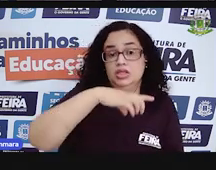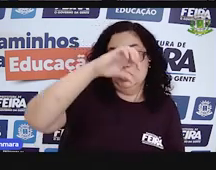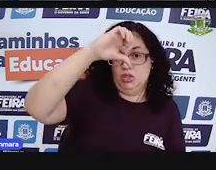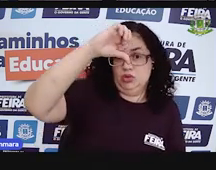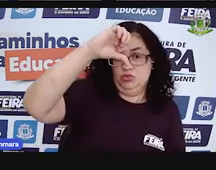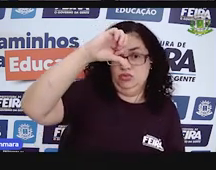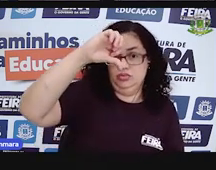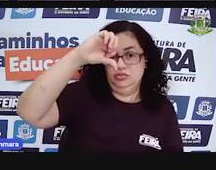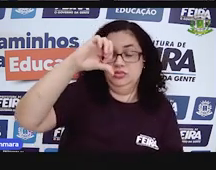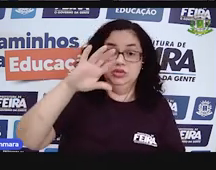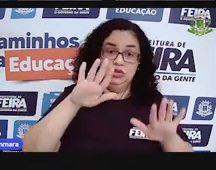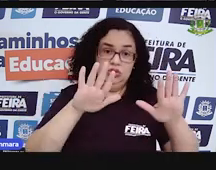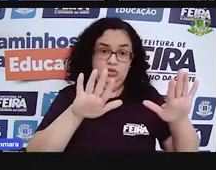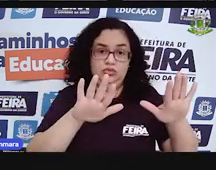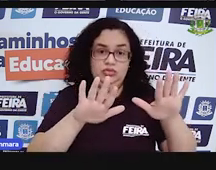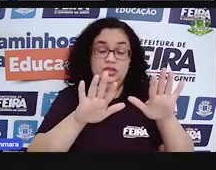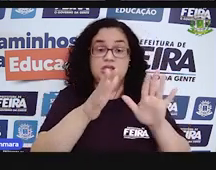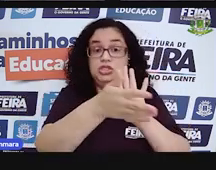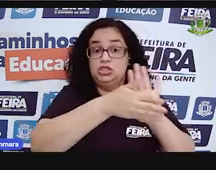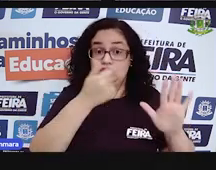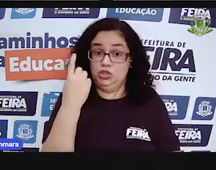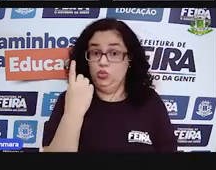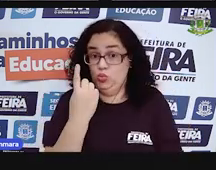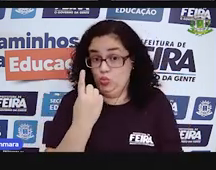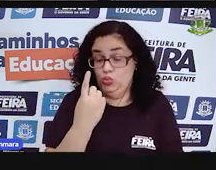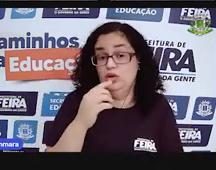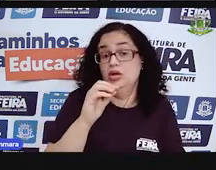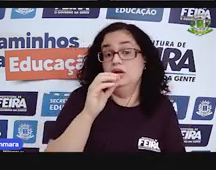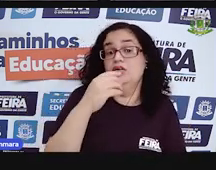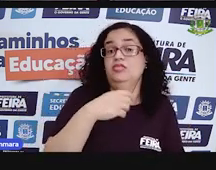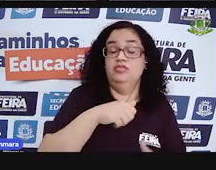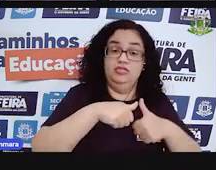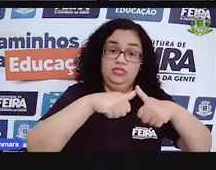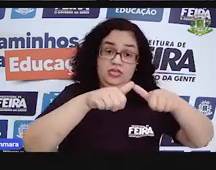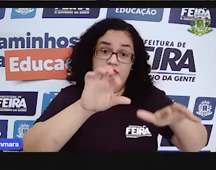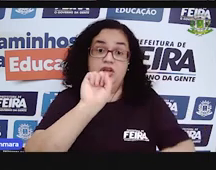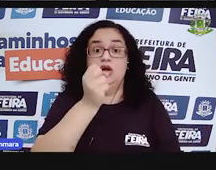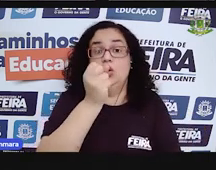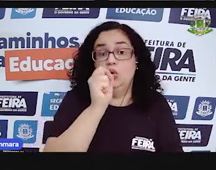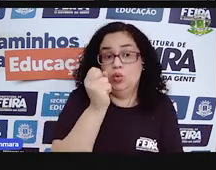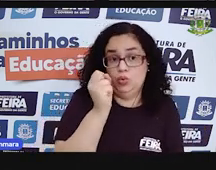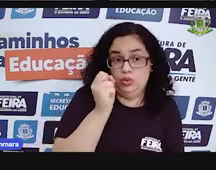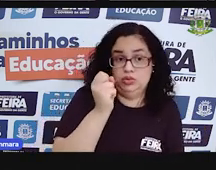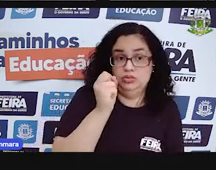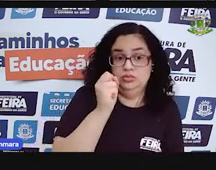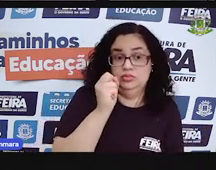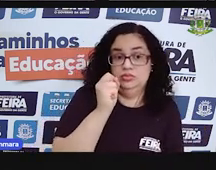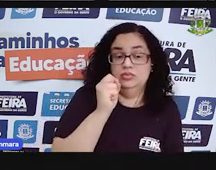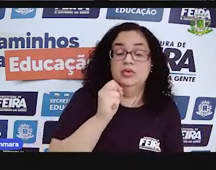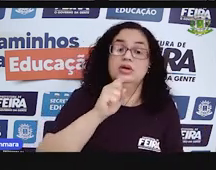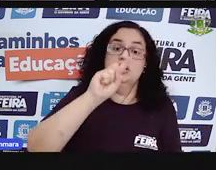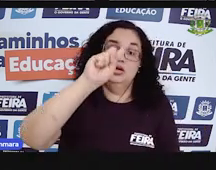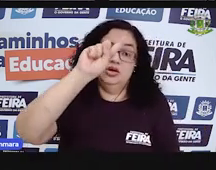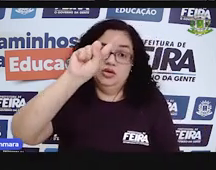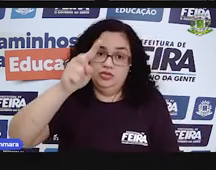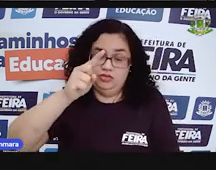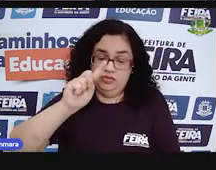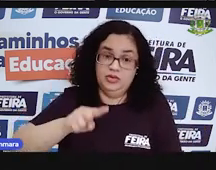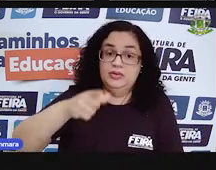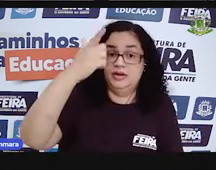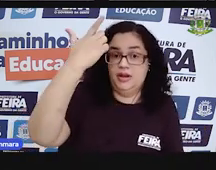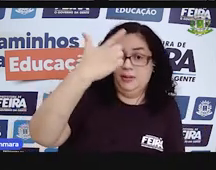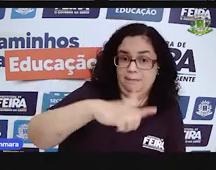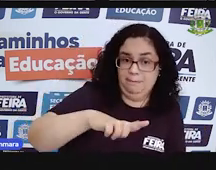e desses 9 a gente retira 1, sobra 8. Por isso que aqui embaixo apareceu 8, ó. A vírgula se repete, se